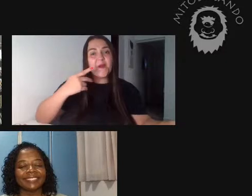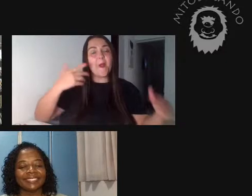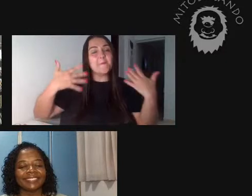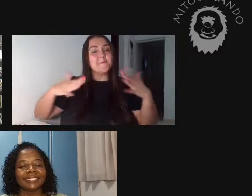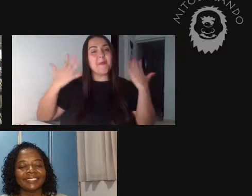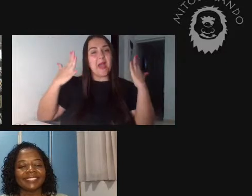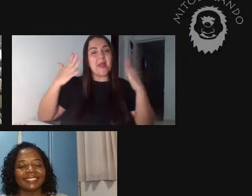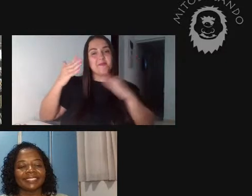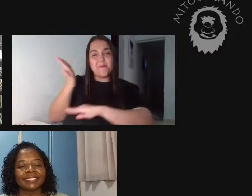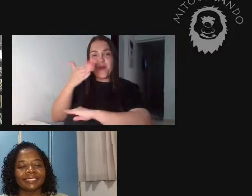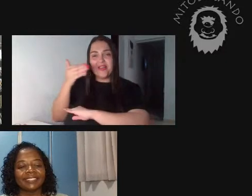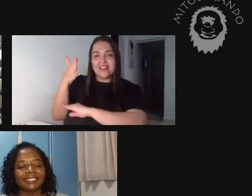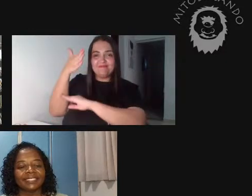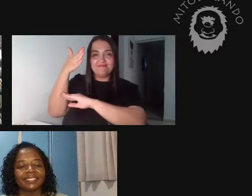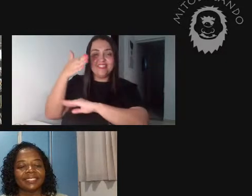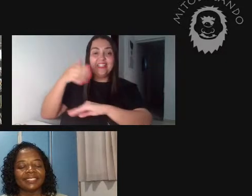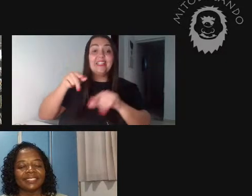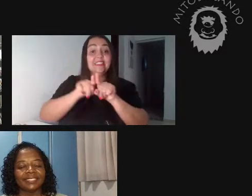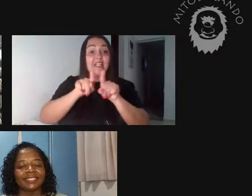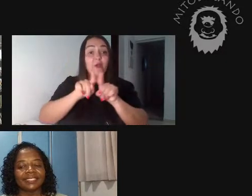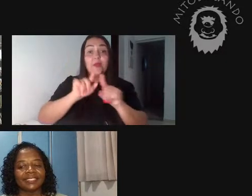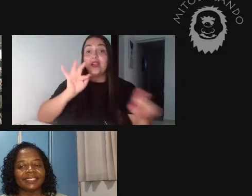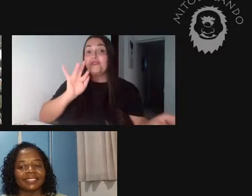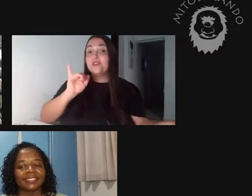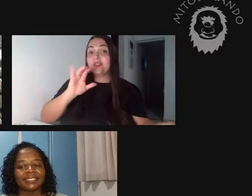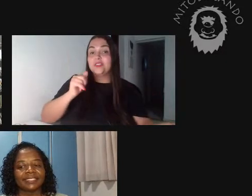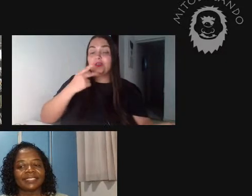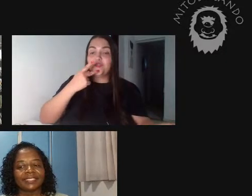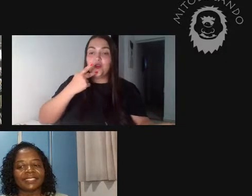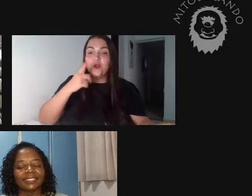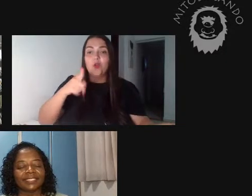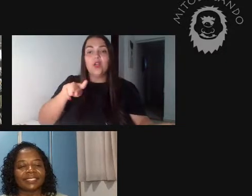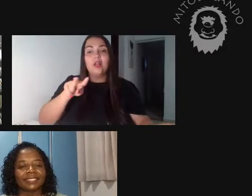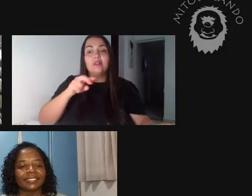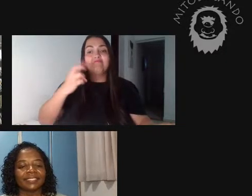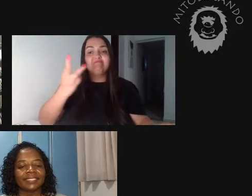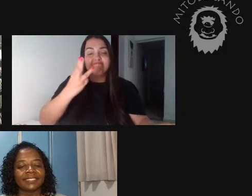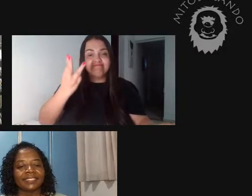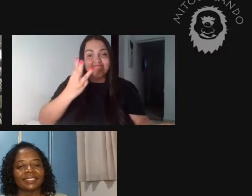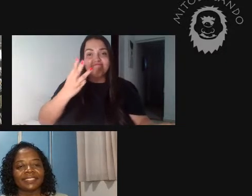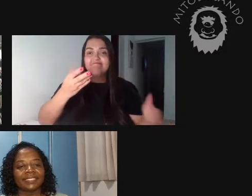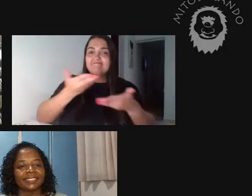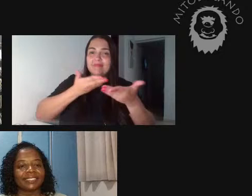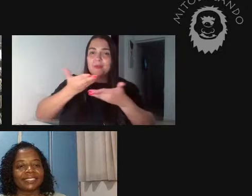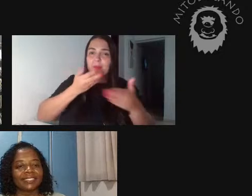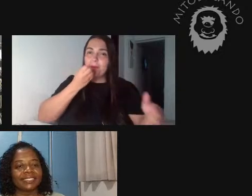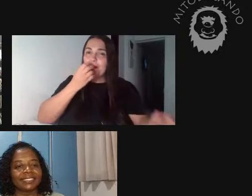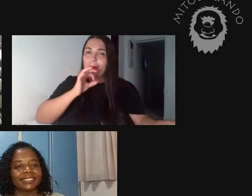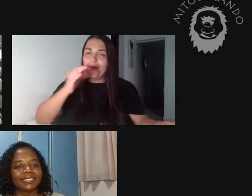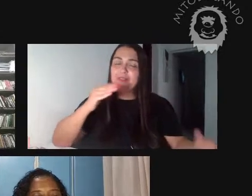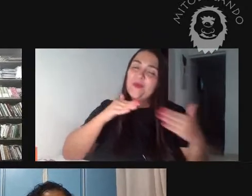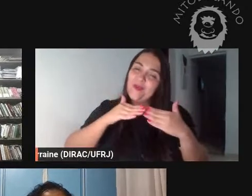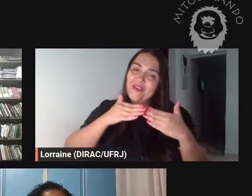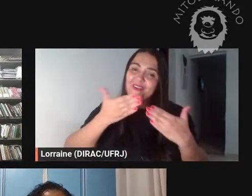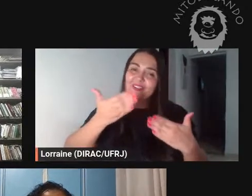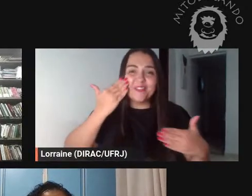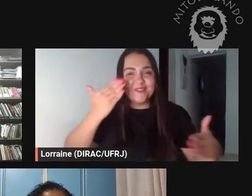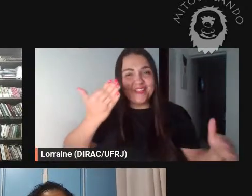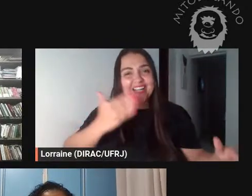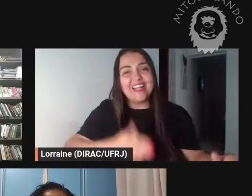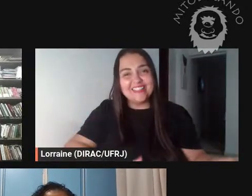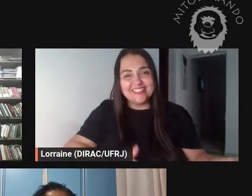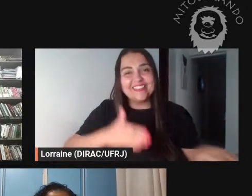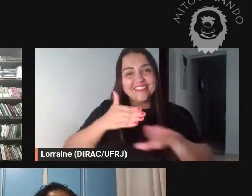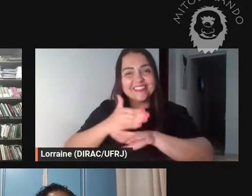Francisca Luciana Souza da Silva as três convergem muito boas concordo plenamente obrigada Francisca pela sua